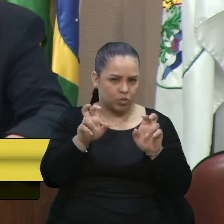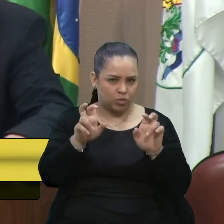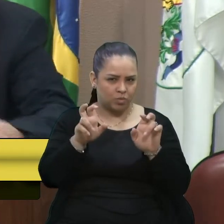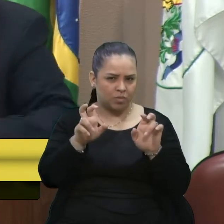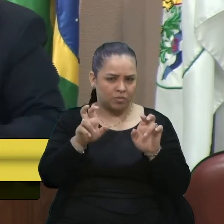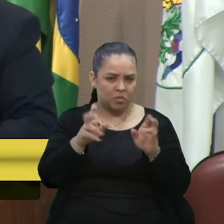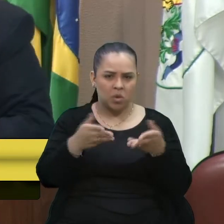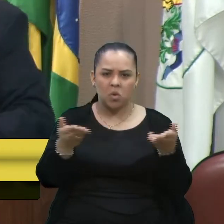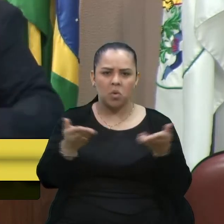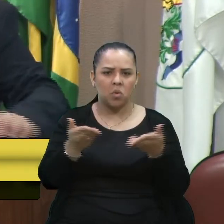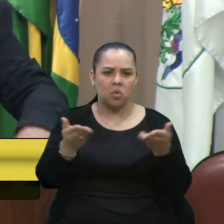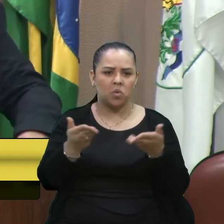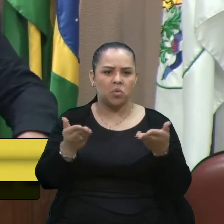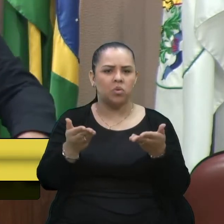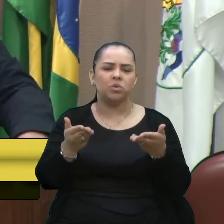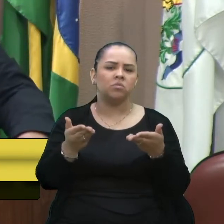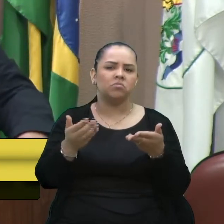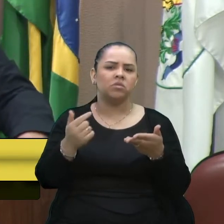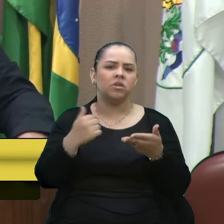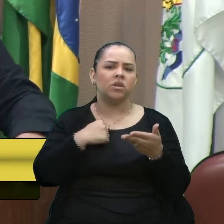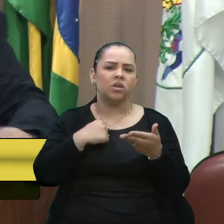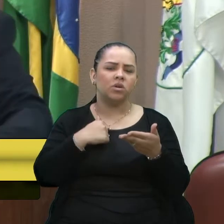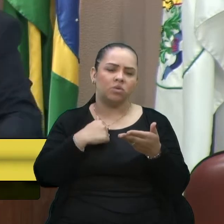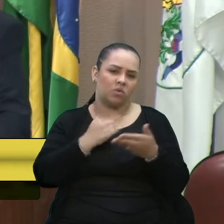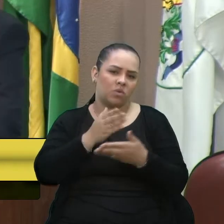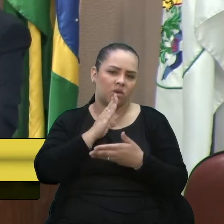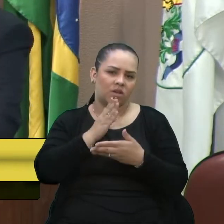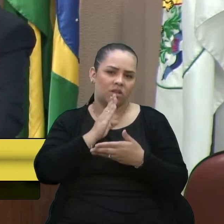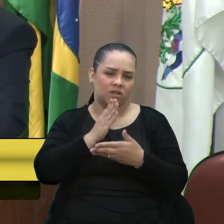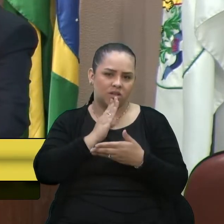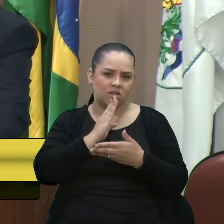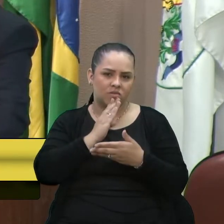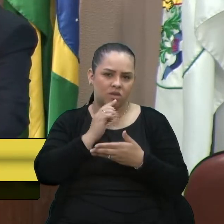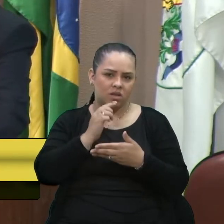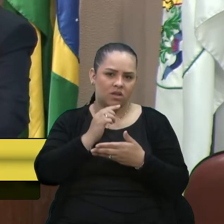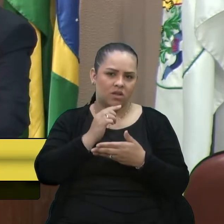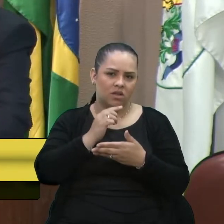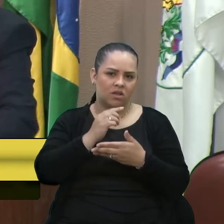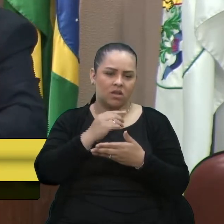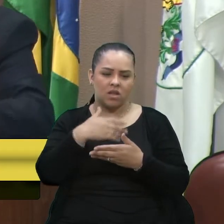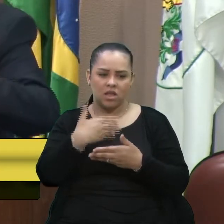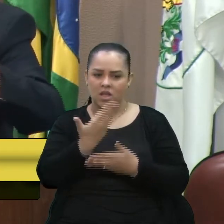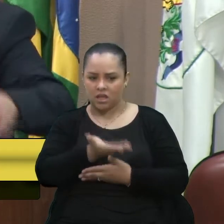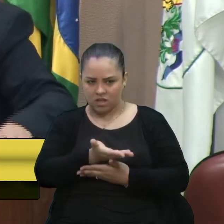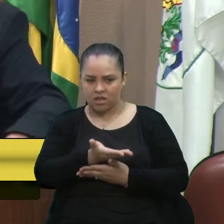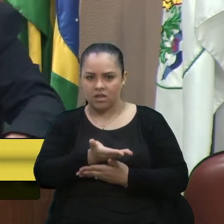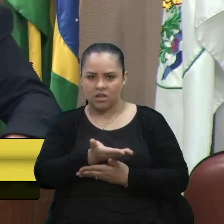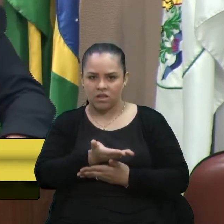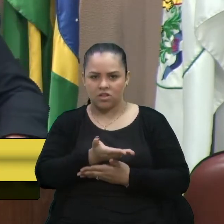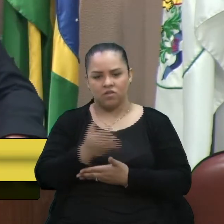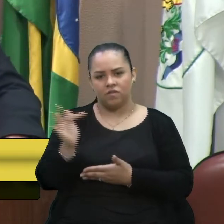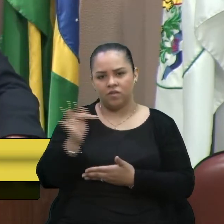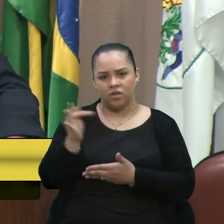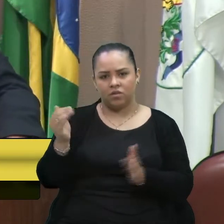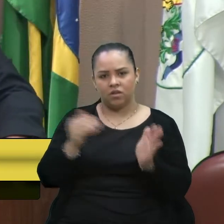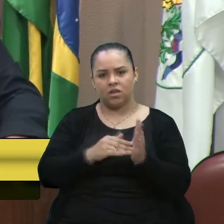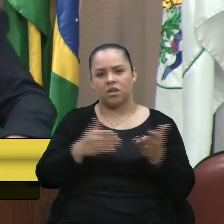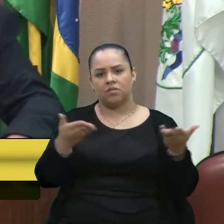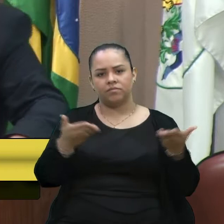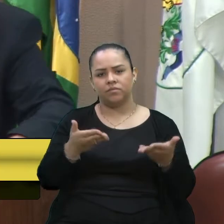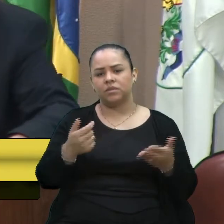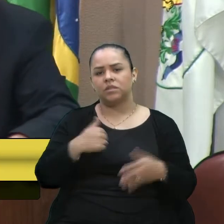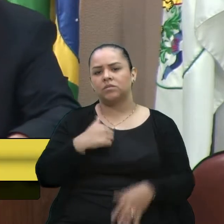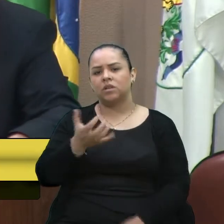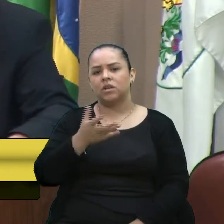Então, hoje, conhecendo ele, esse ano que conheci ele aqui na casa, acho que talvez de fevereiro para cá, eu